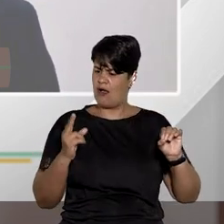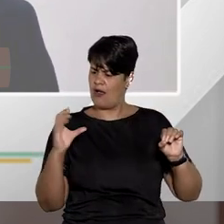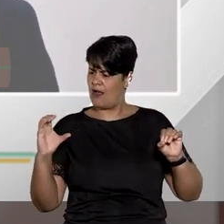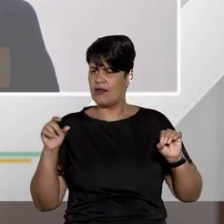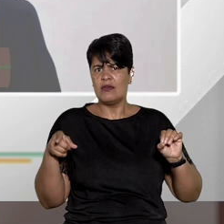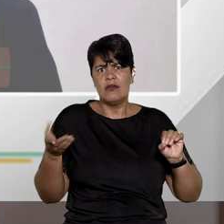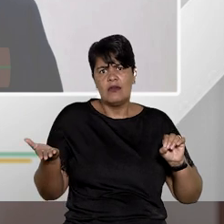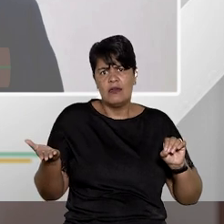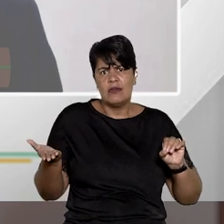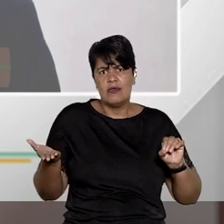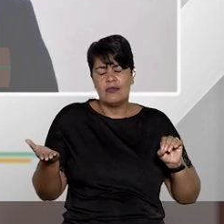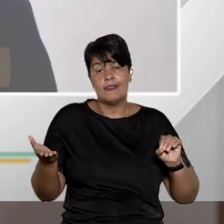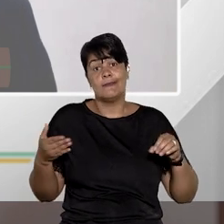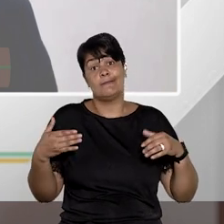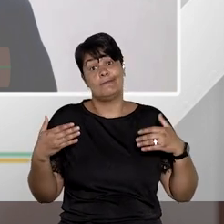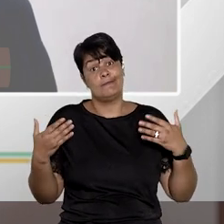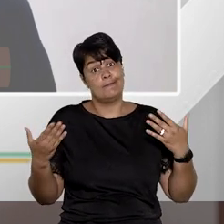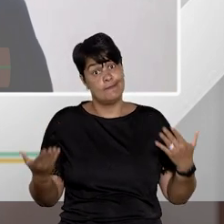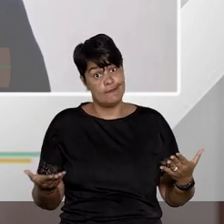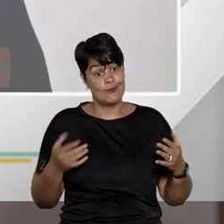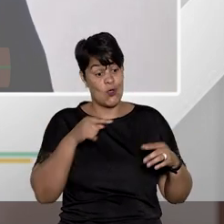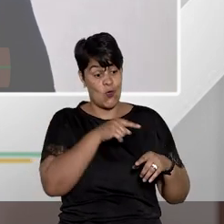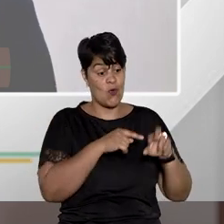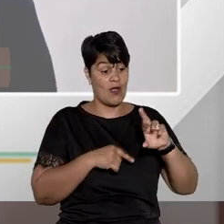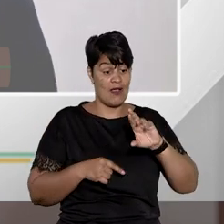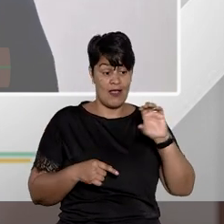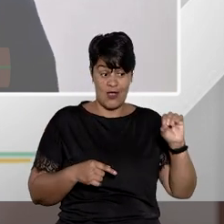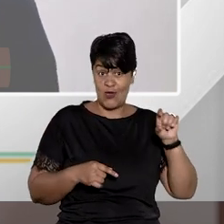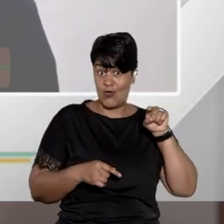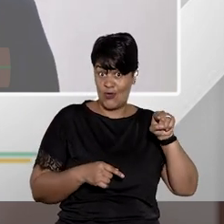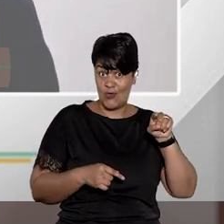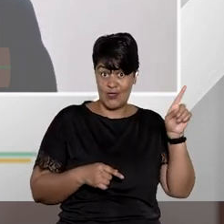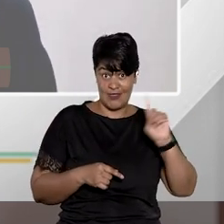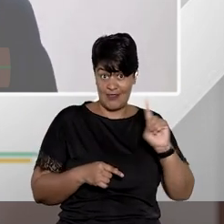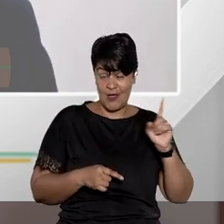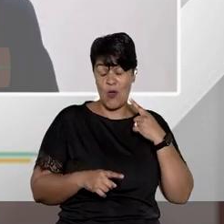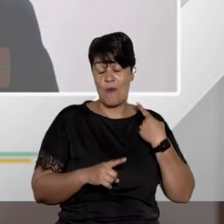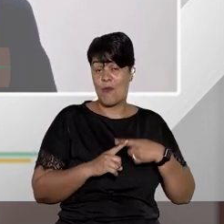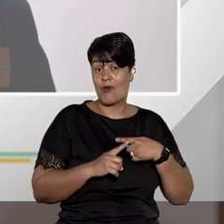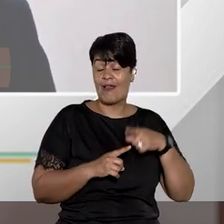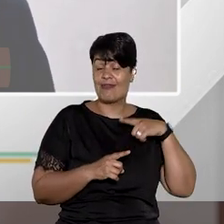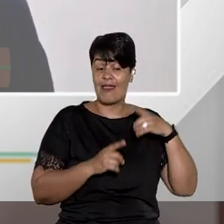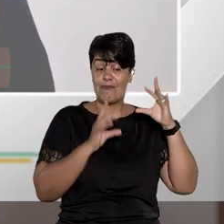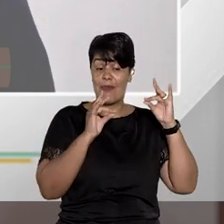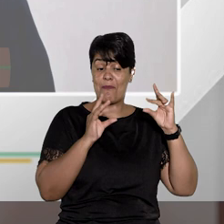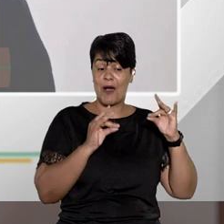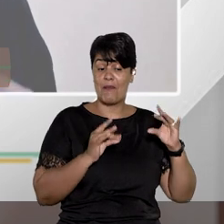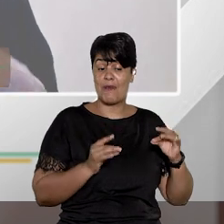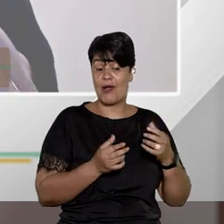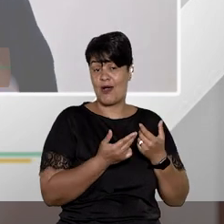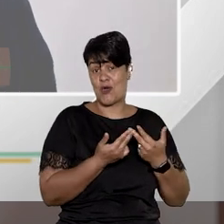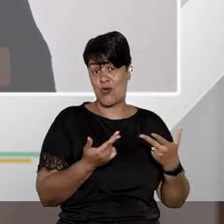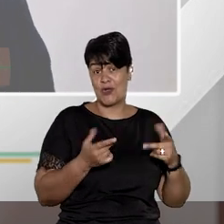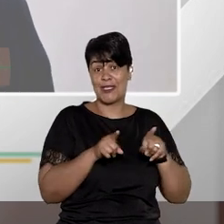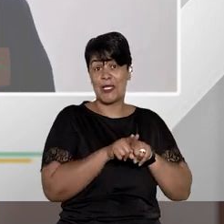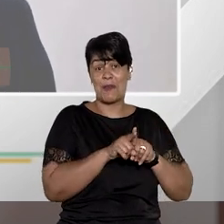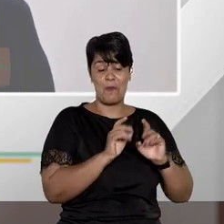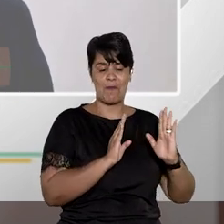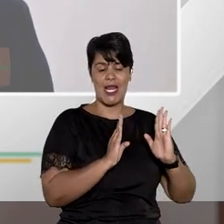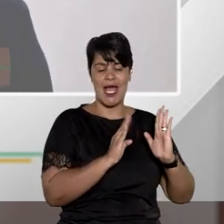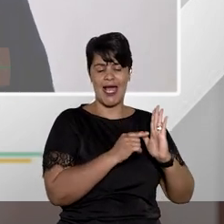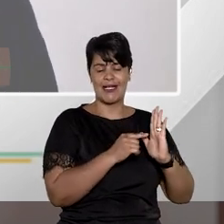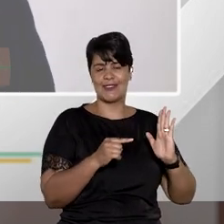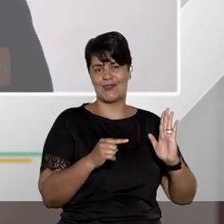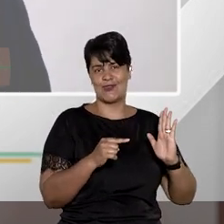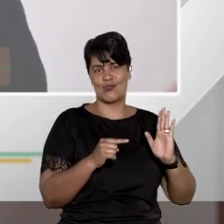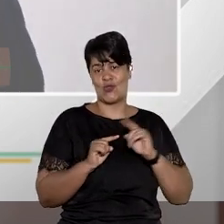recurso ordinário? Não entra com recurso ordinário porque o recurso ordinário tem formalidades específicas e tem um prazo muito